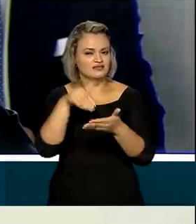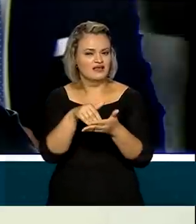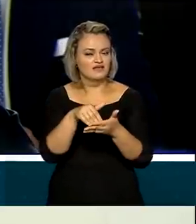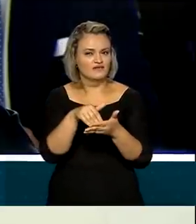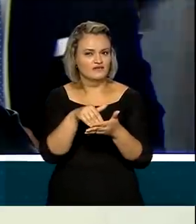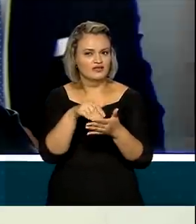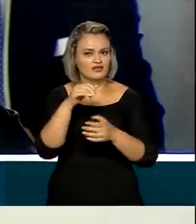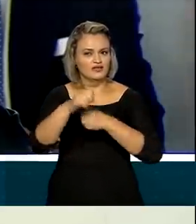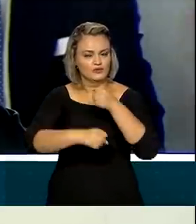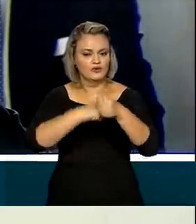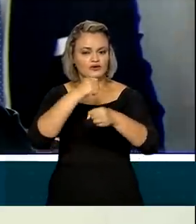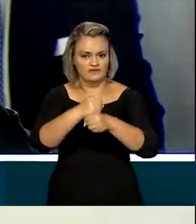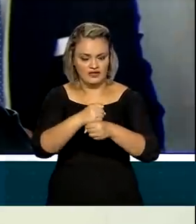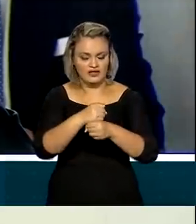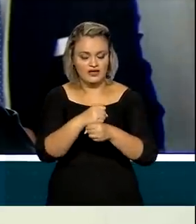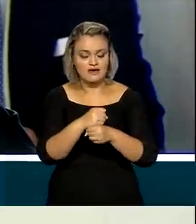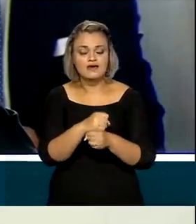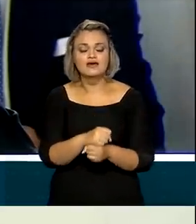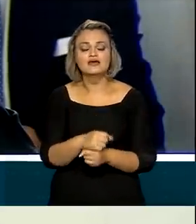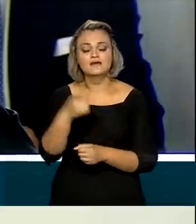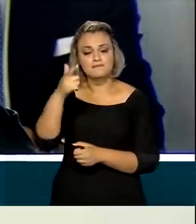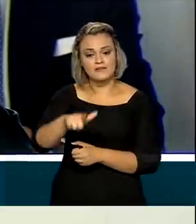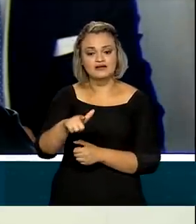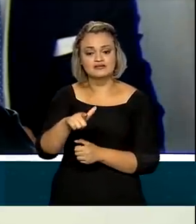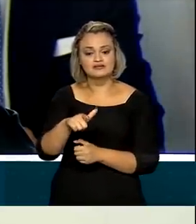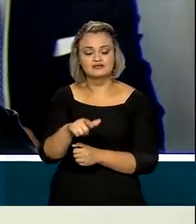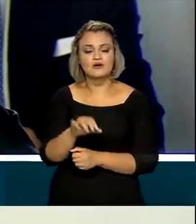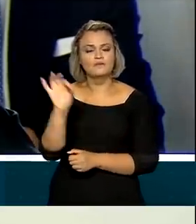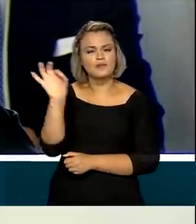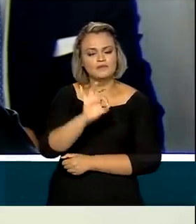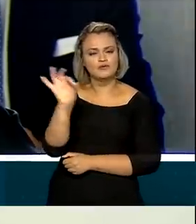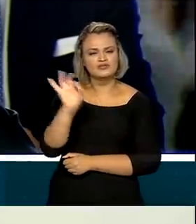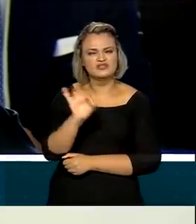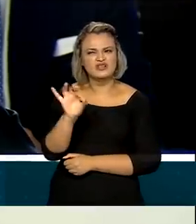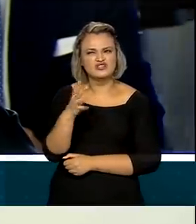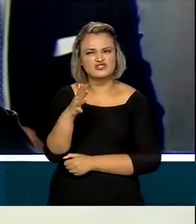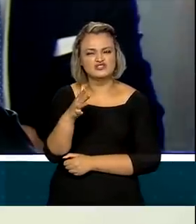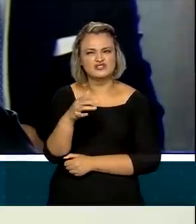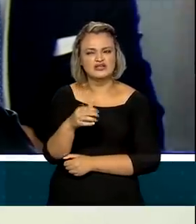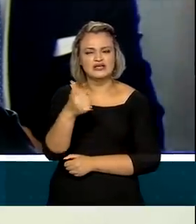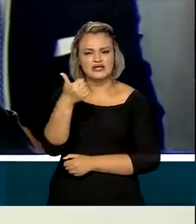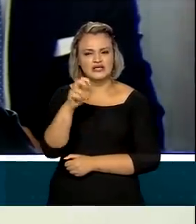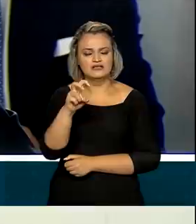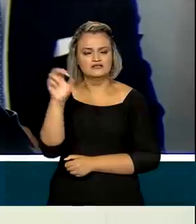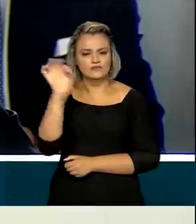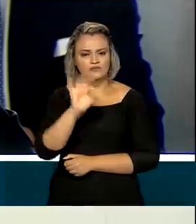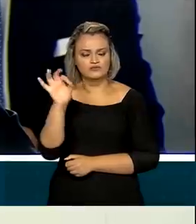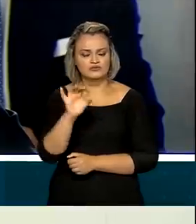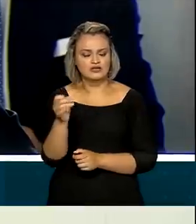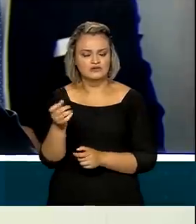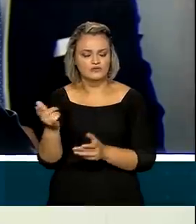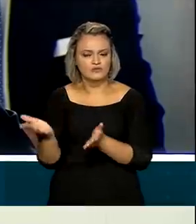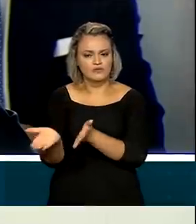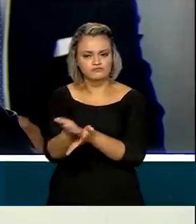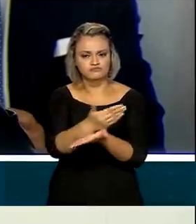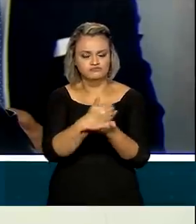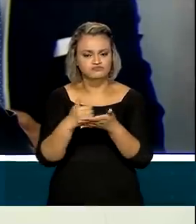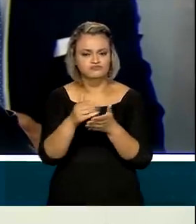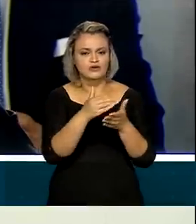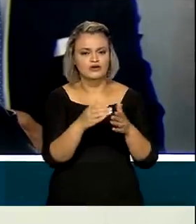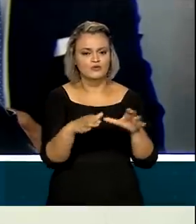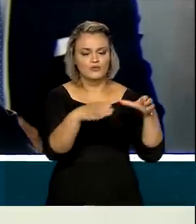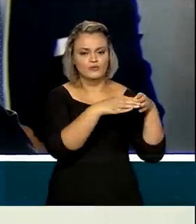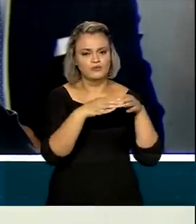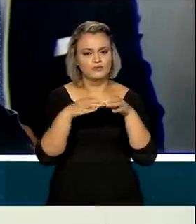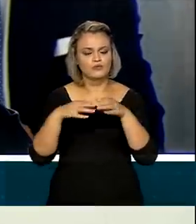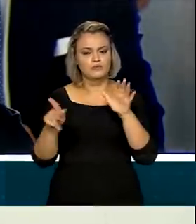de 2022 e o estabelecimento de uma alíquota mínima de 15% sobre o faturamento dos grandes